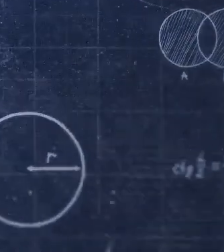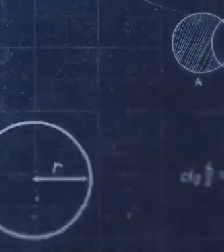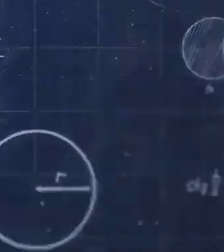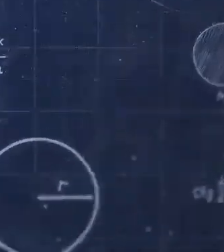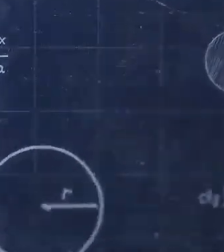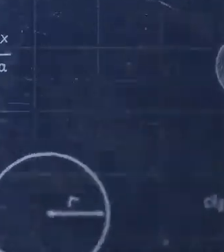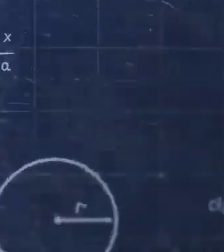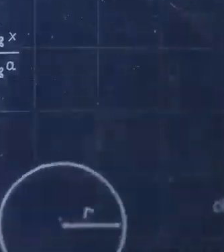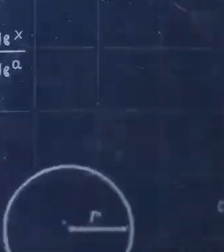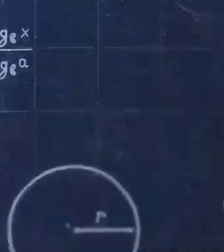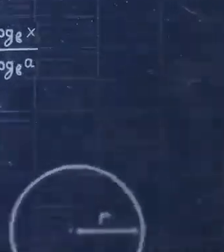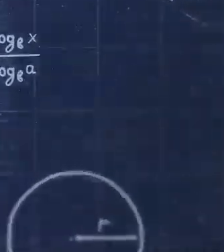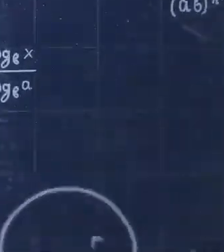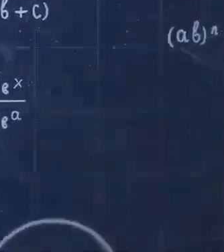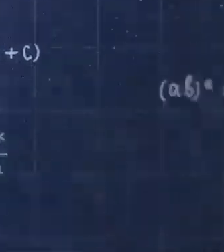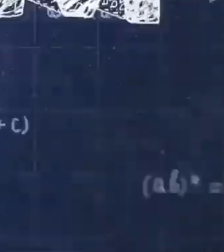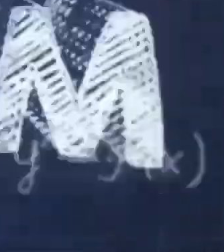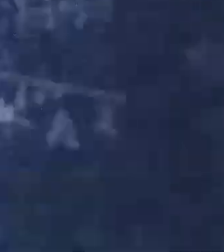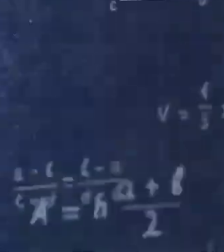Tchau, tchau.